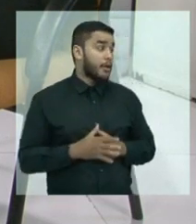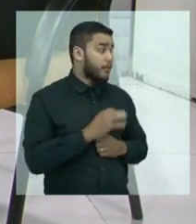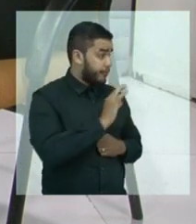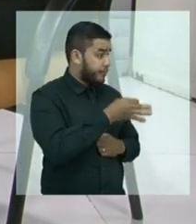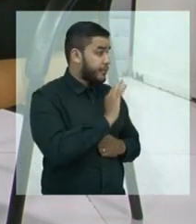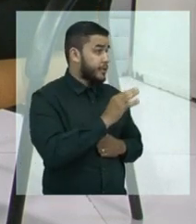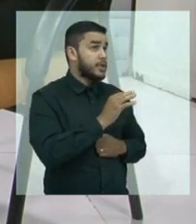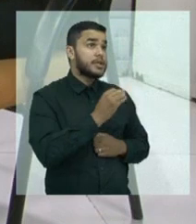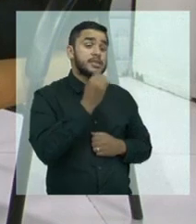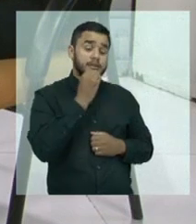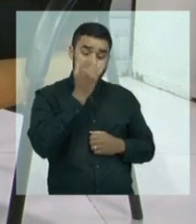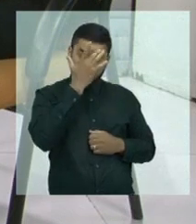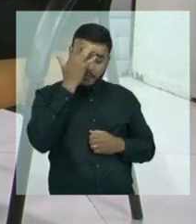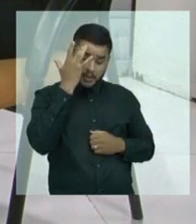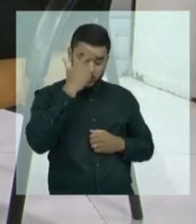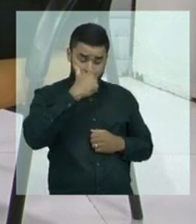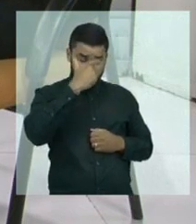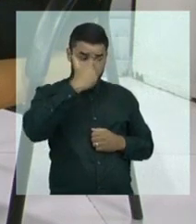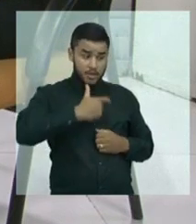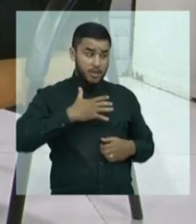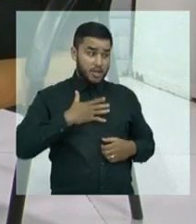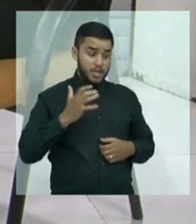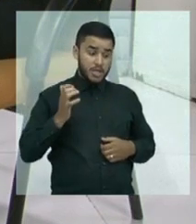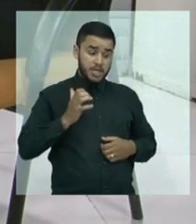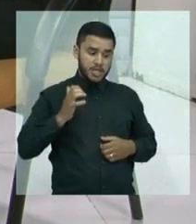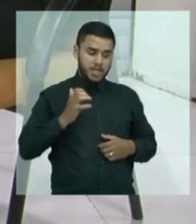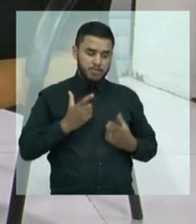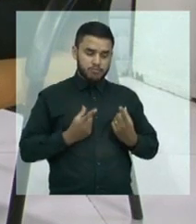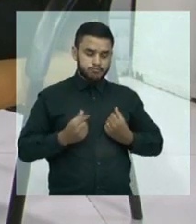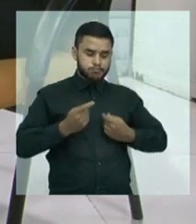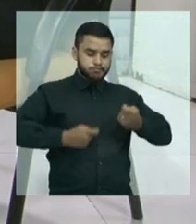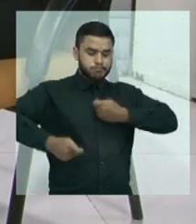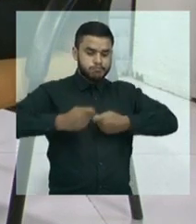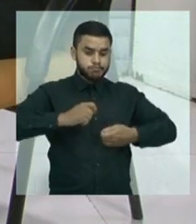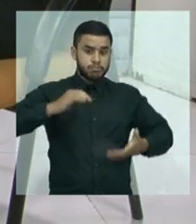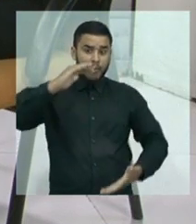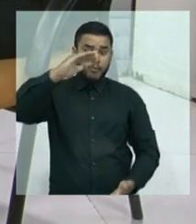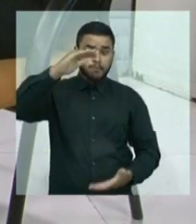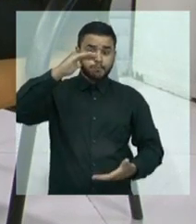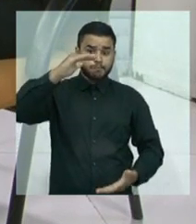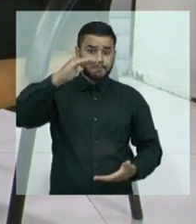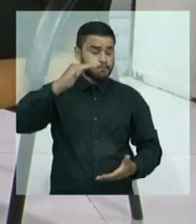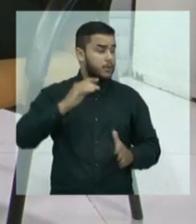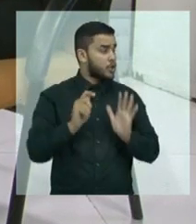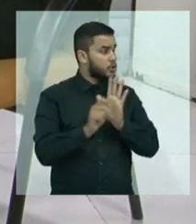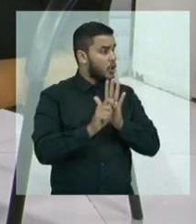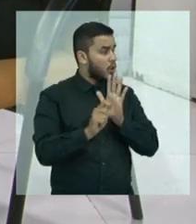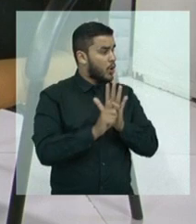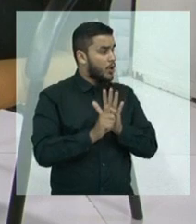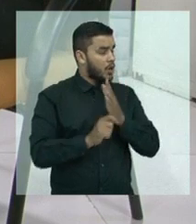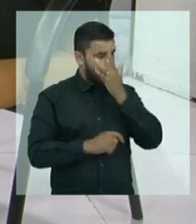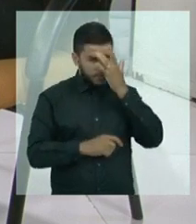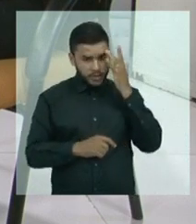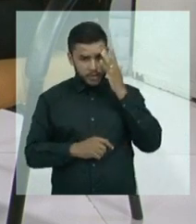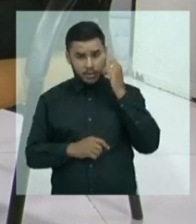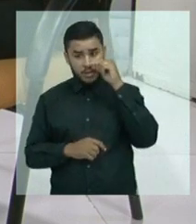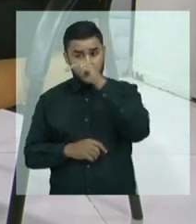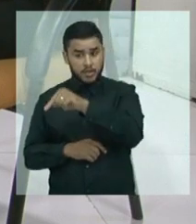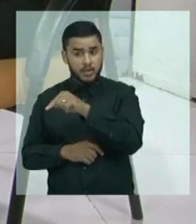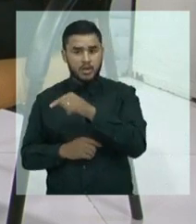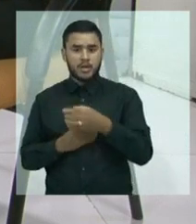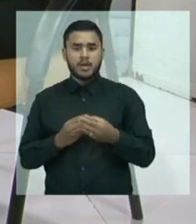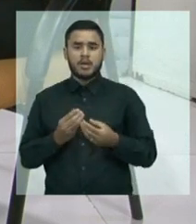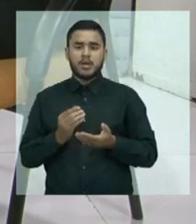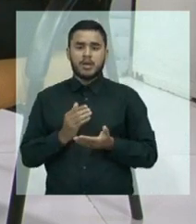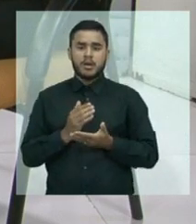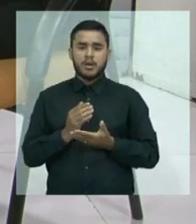digamos, um atacadista, né, que tem grande proporção de drogas, né. E não um cidadão que está ali ilícito também, né, mas com uma